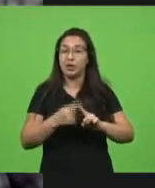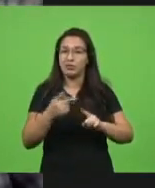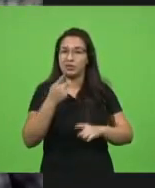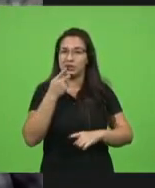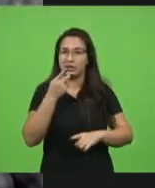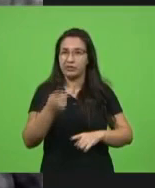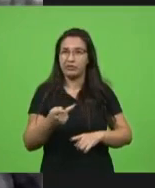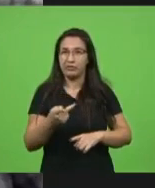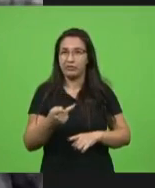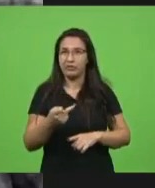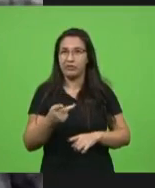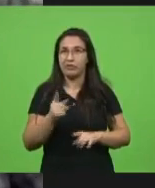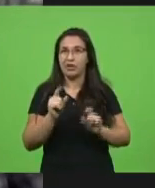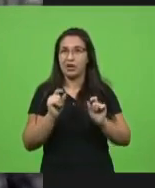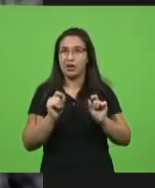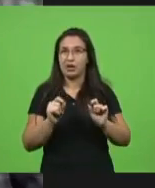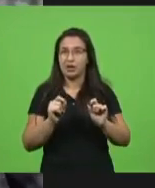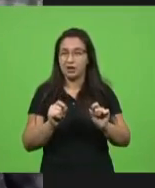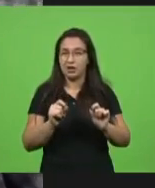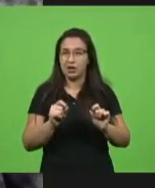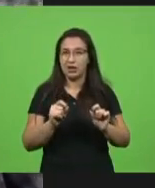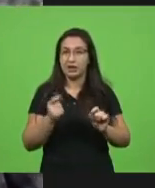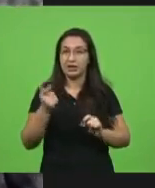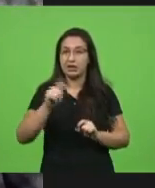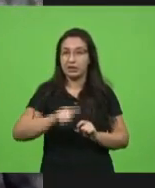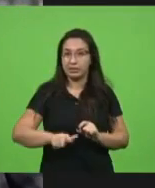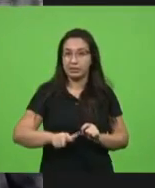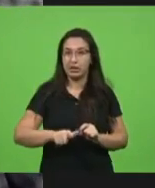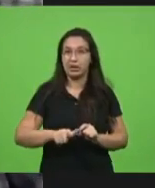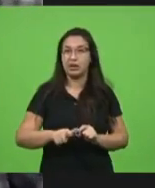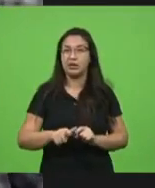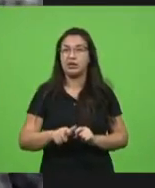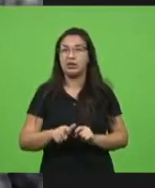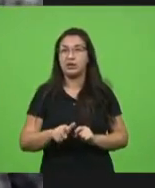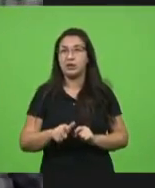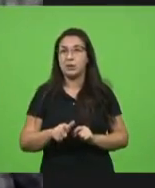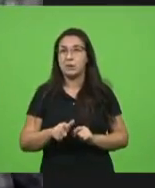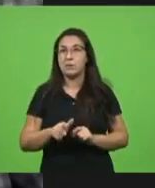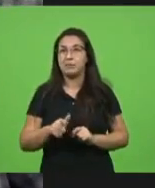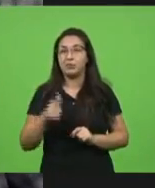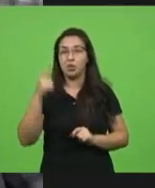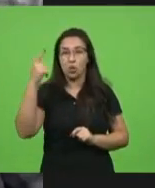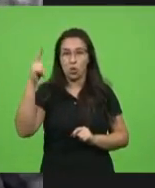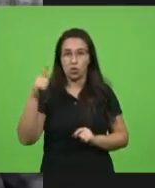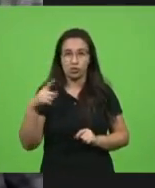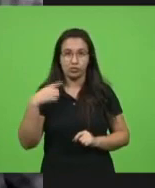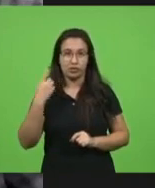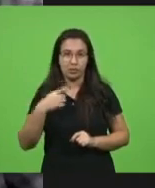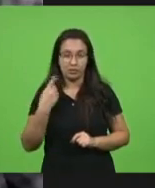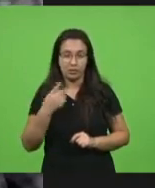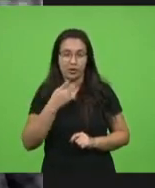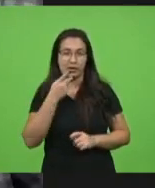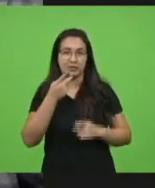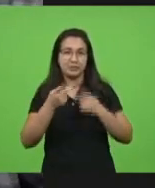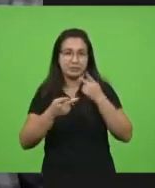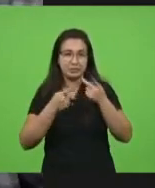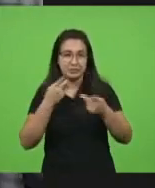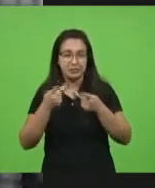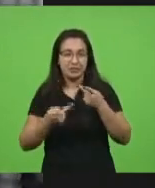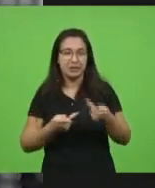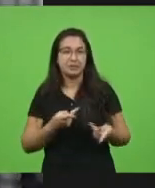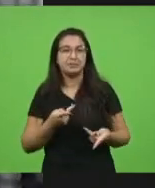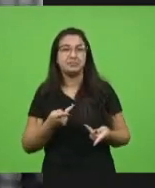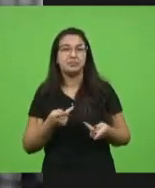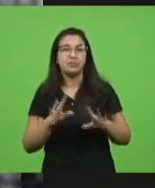como chamou também o deputado Silvio, outros deputados que nos antecederam, de nós estarmos